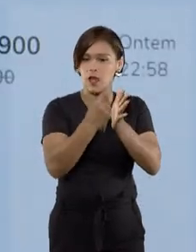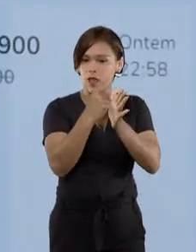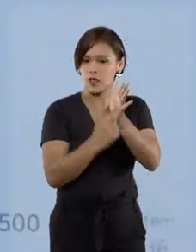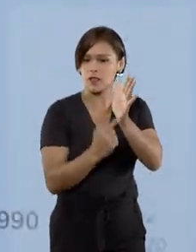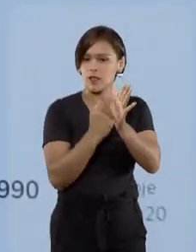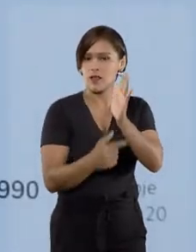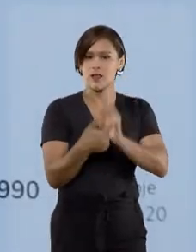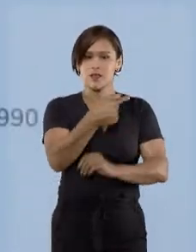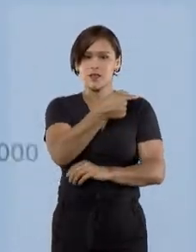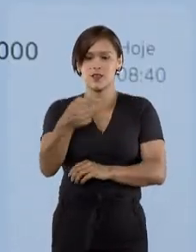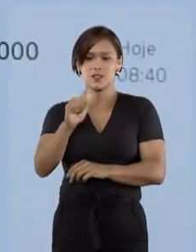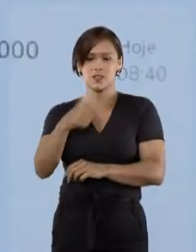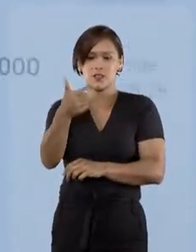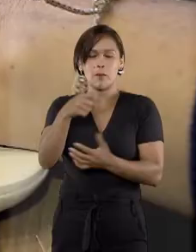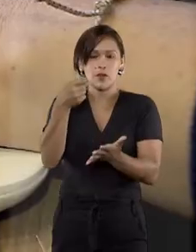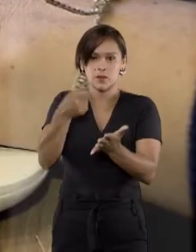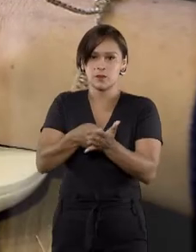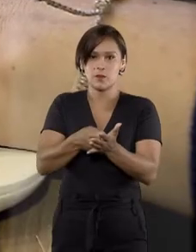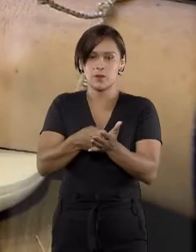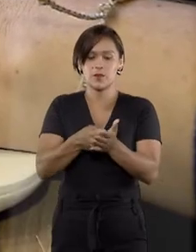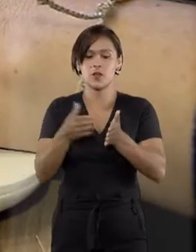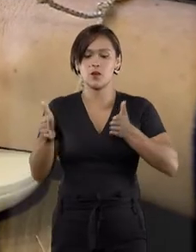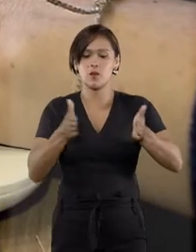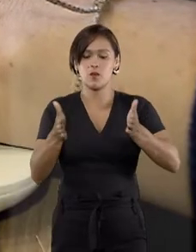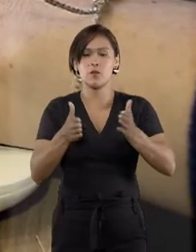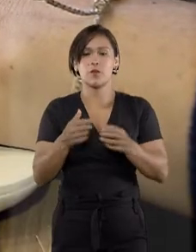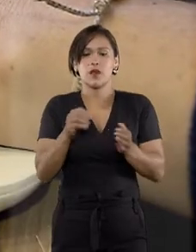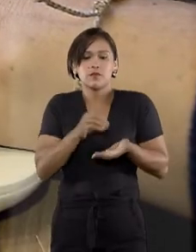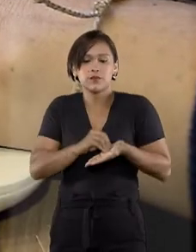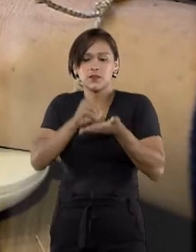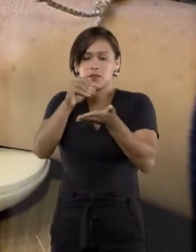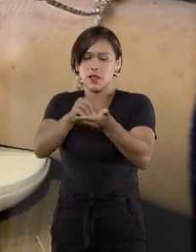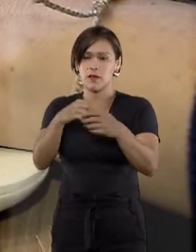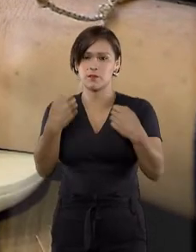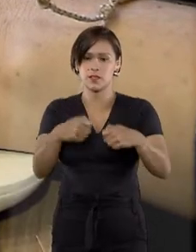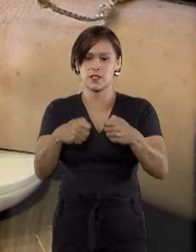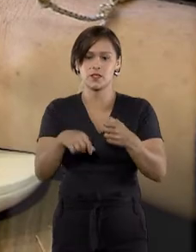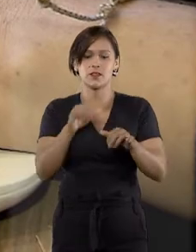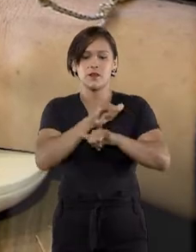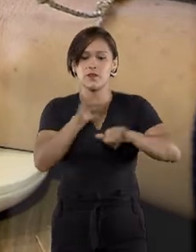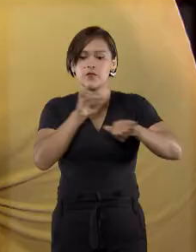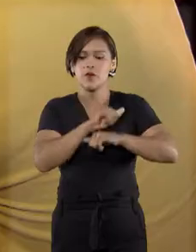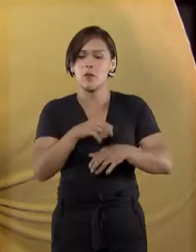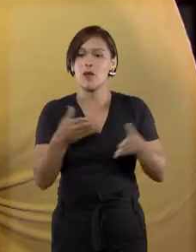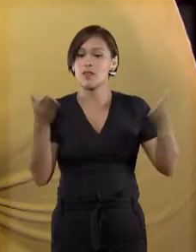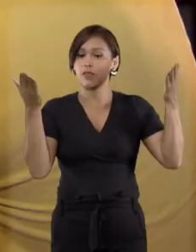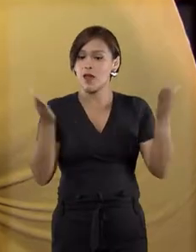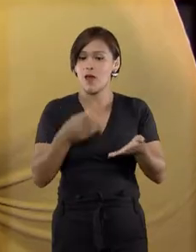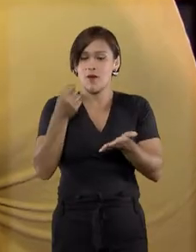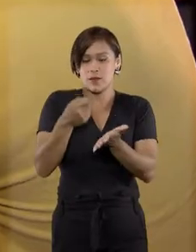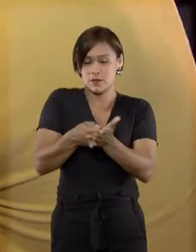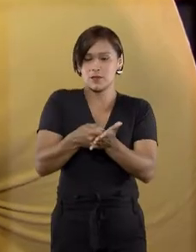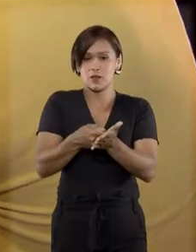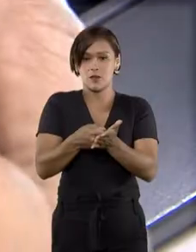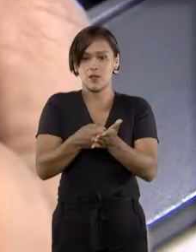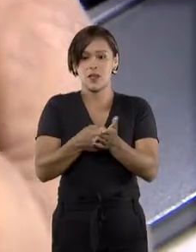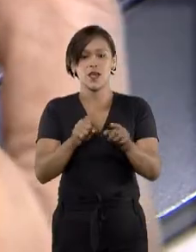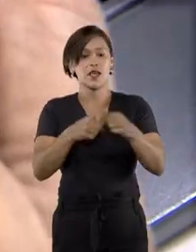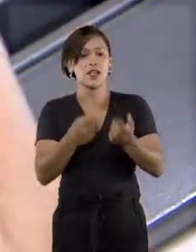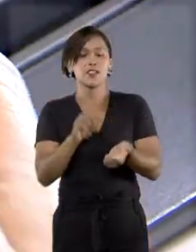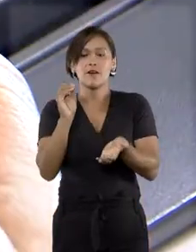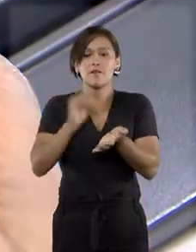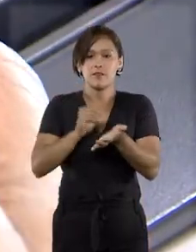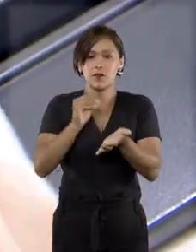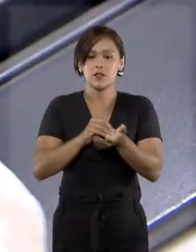até sete dias depois da compra. O prazo de entrega deve ser informado na hora da compra e, em caso de descumprimento, o